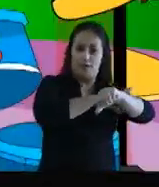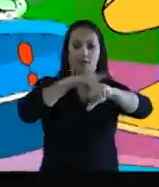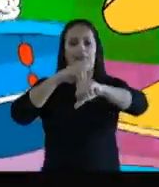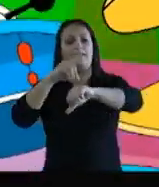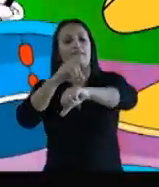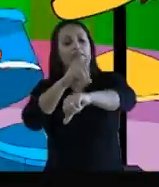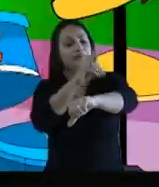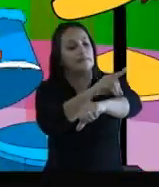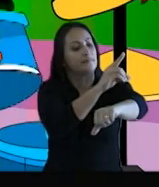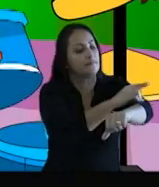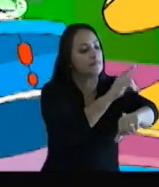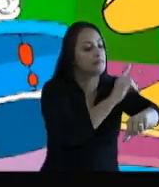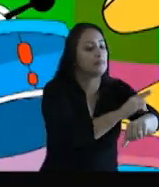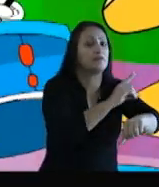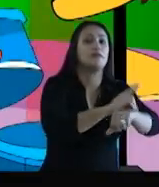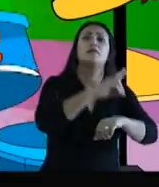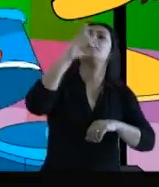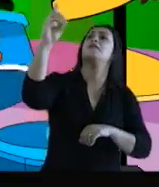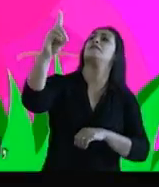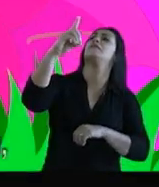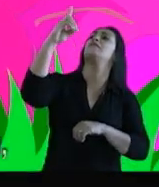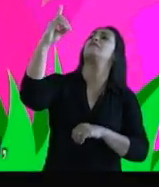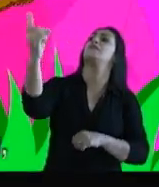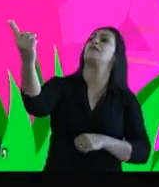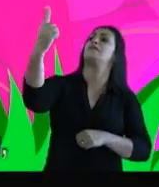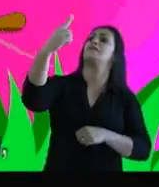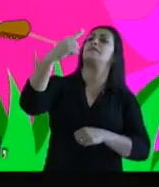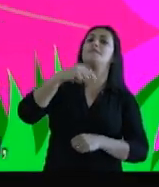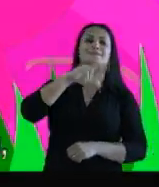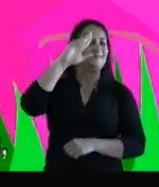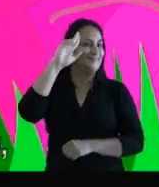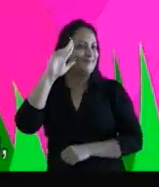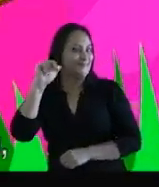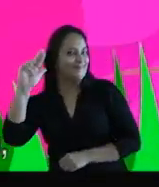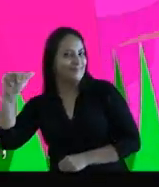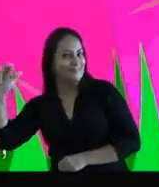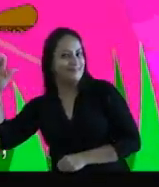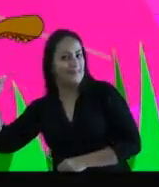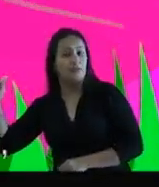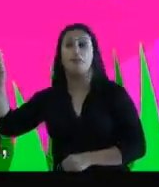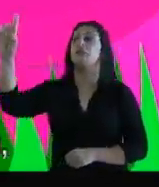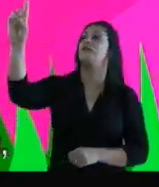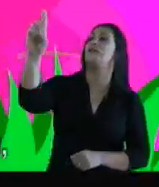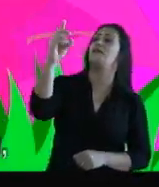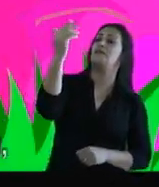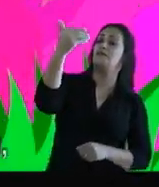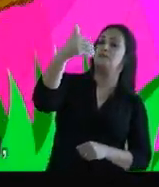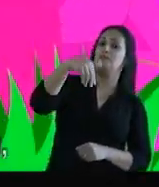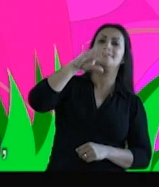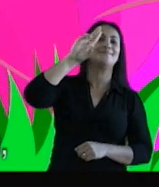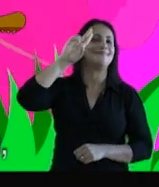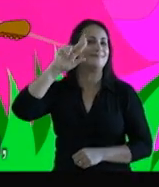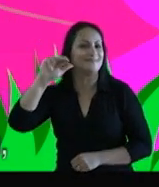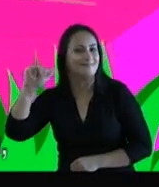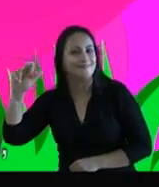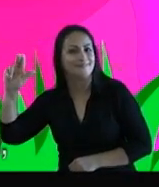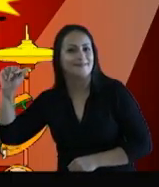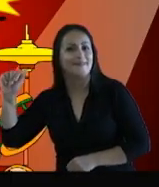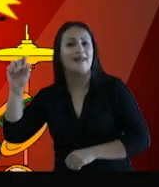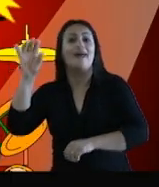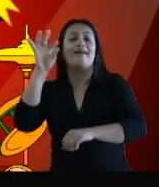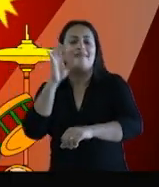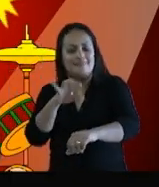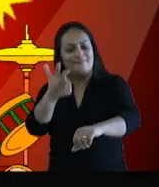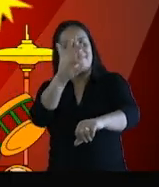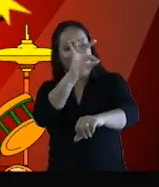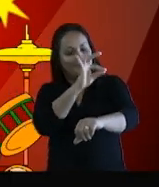Ferra, ferra, ferra, ferradou Ela nunca mais voltou Ela nunca mais voltou